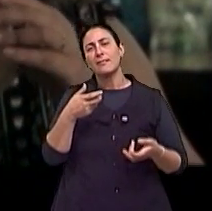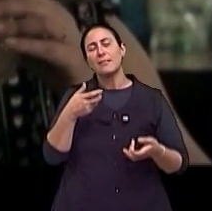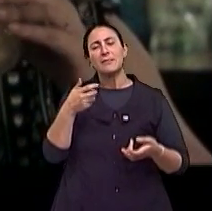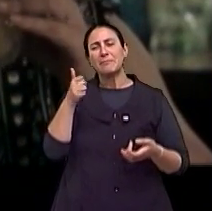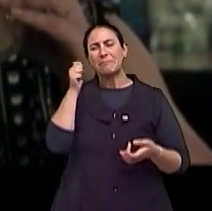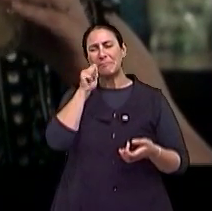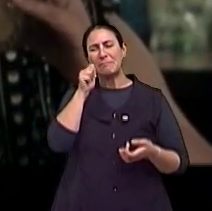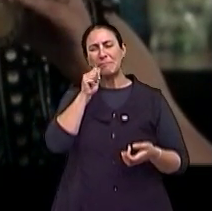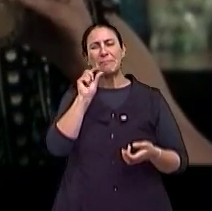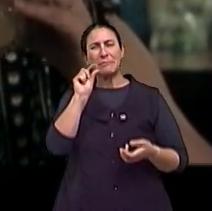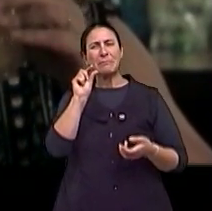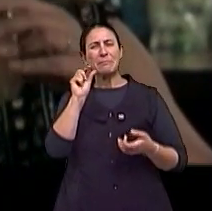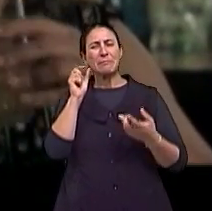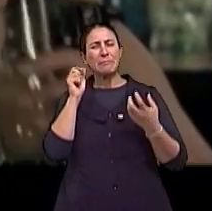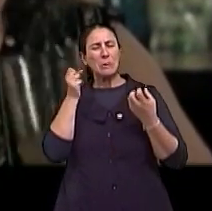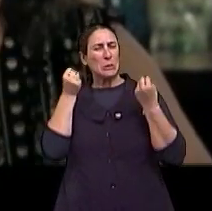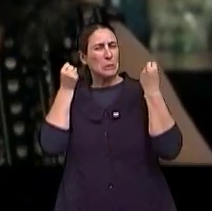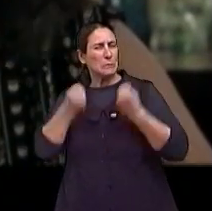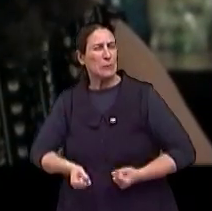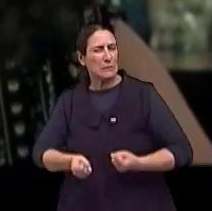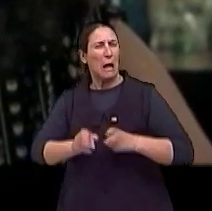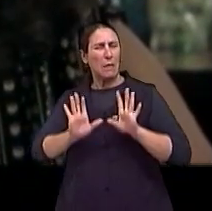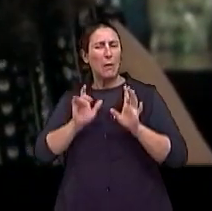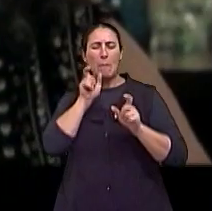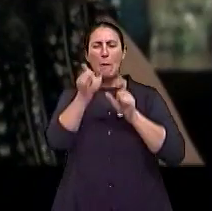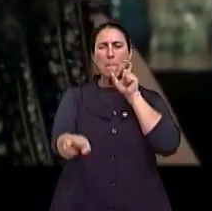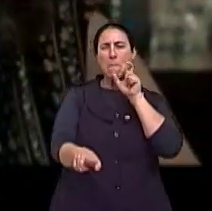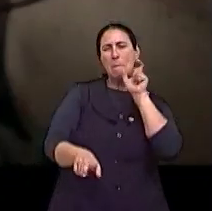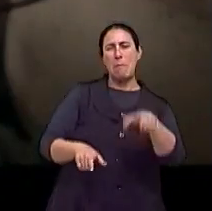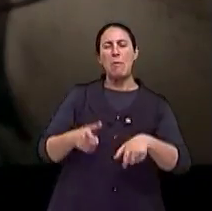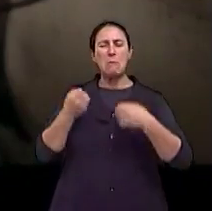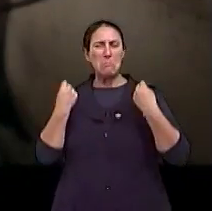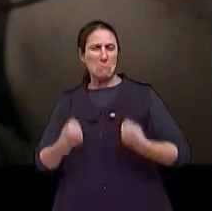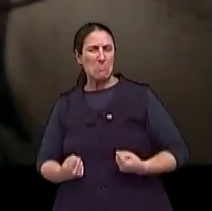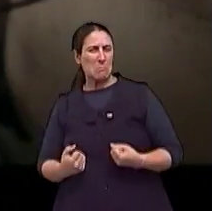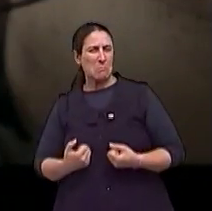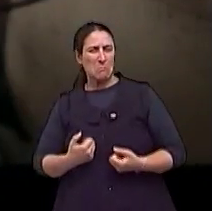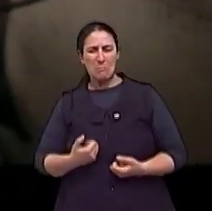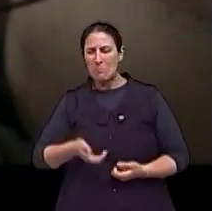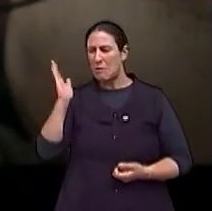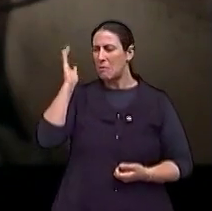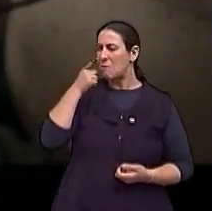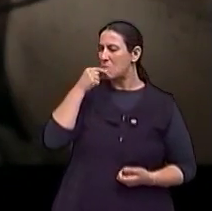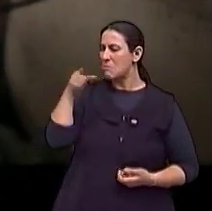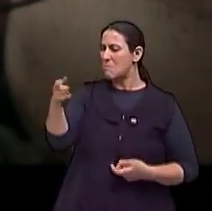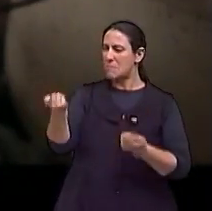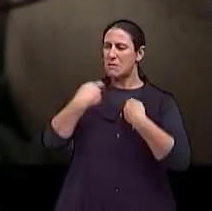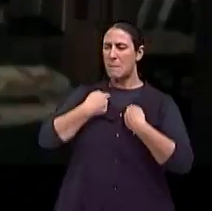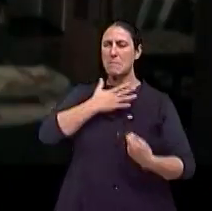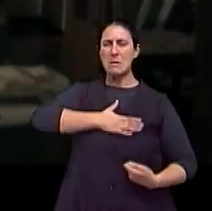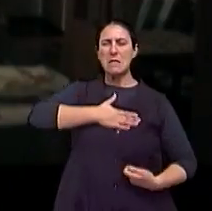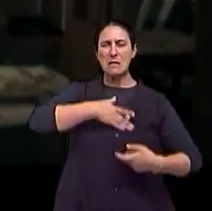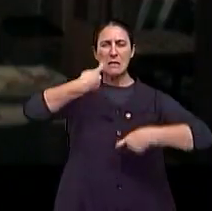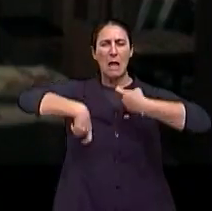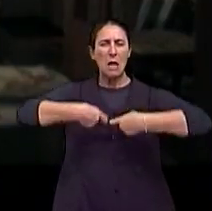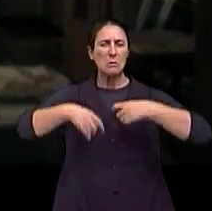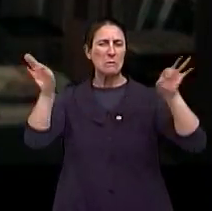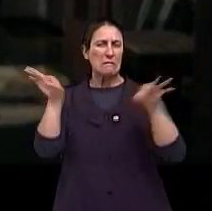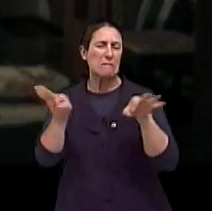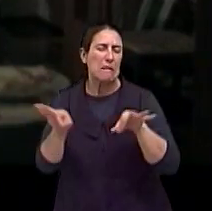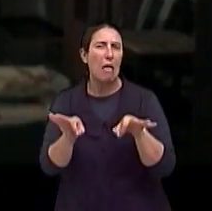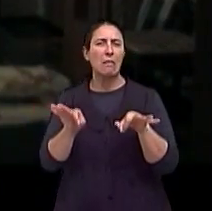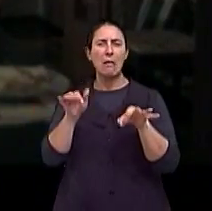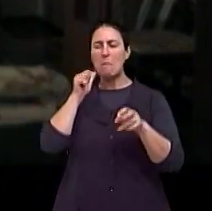um vocabulário um pouco mais chulo, assim, que eu não sei se dá para falar aqui, mas, né, um pouco se queixando de que ele não a satisfazia sexualmente. Então,